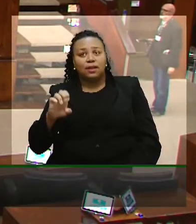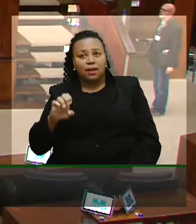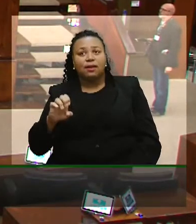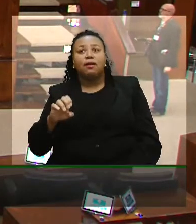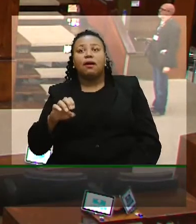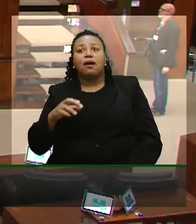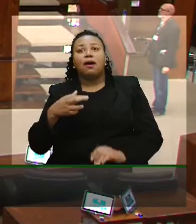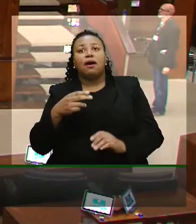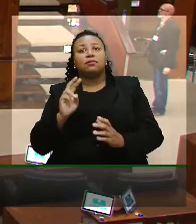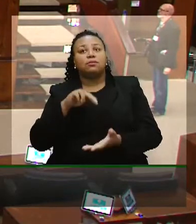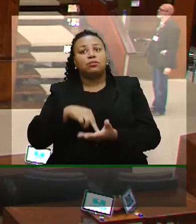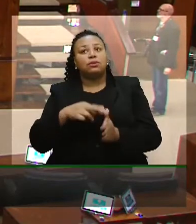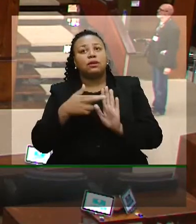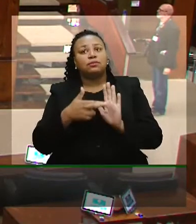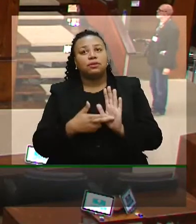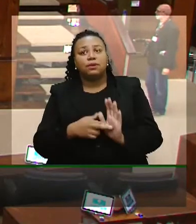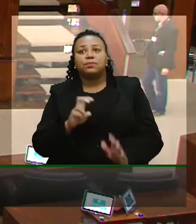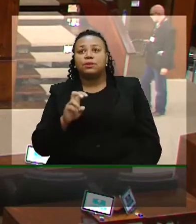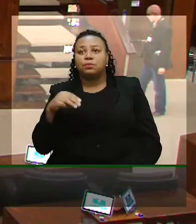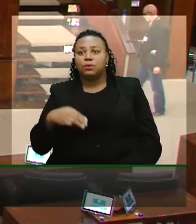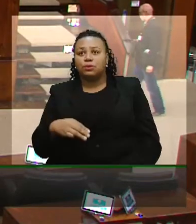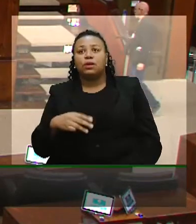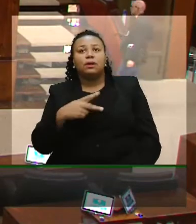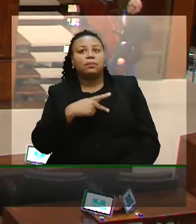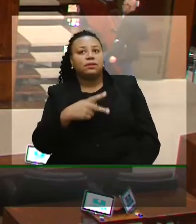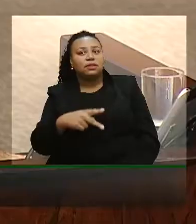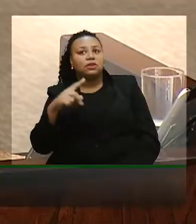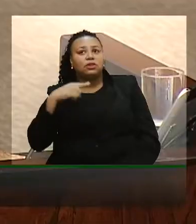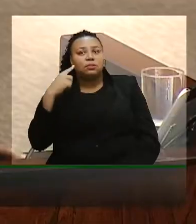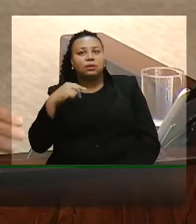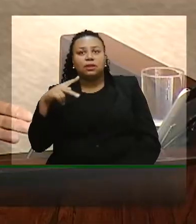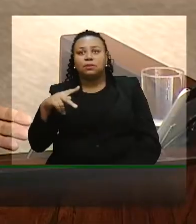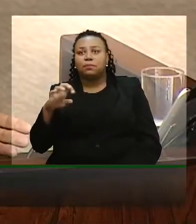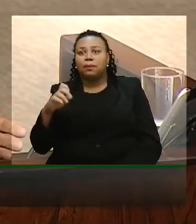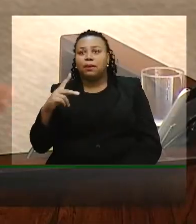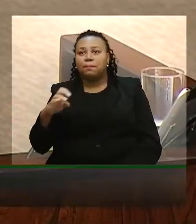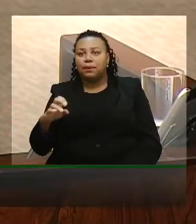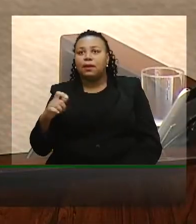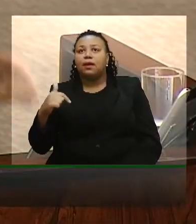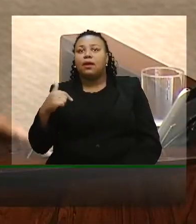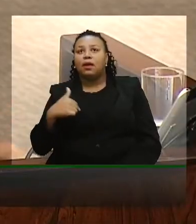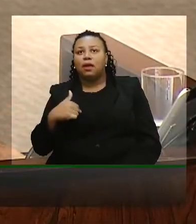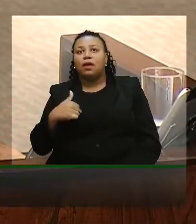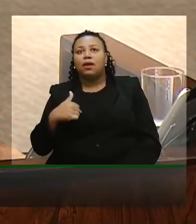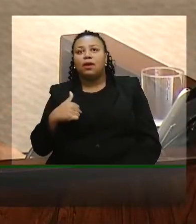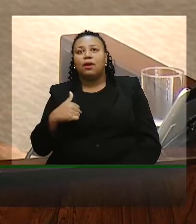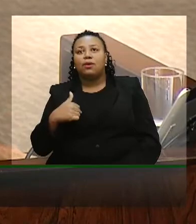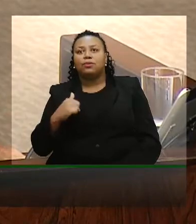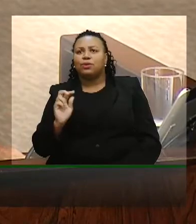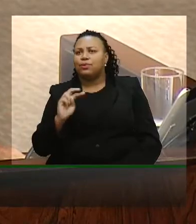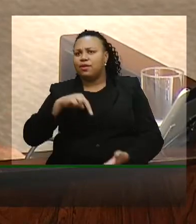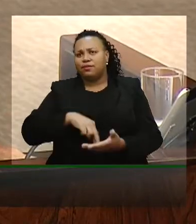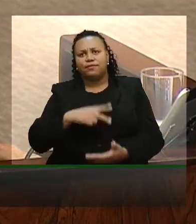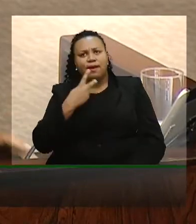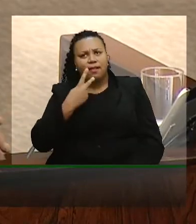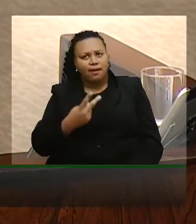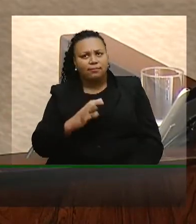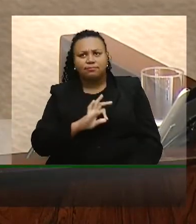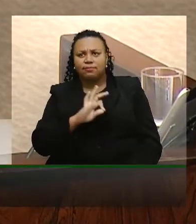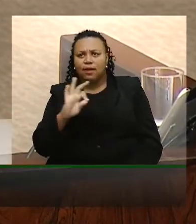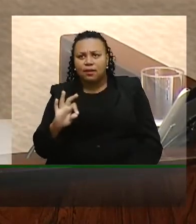pelo tempo regimental senhor presidente deputado Pepe Vargas eu não ia me manifestar